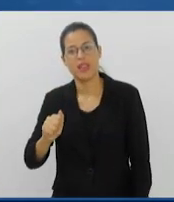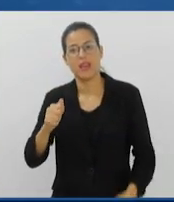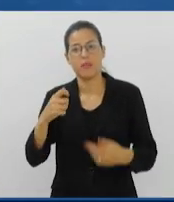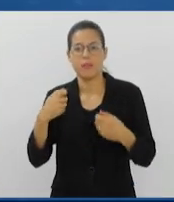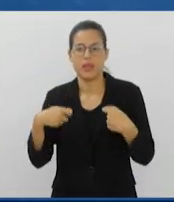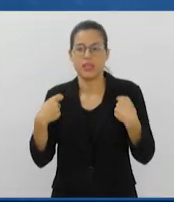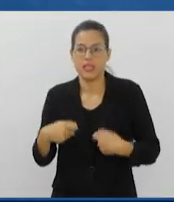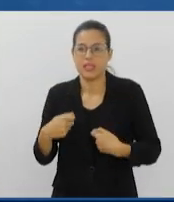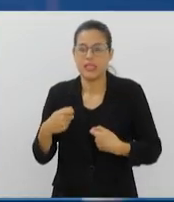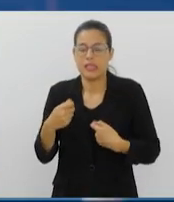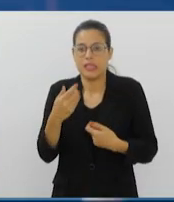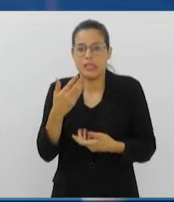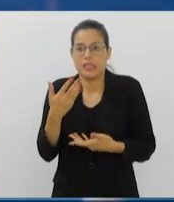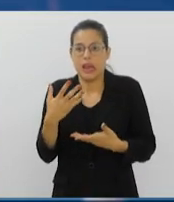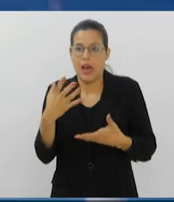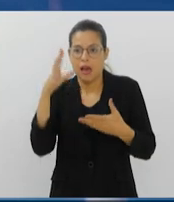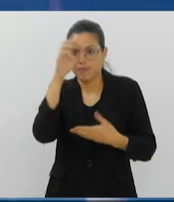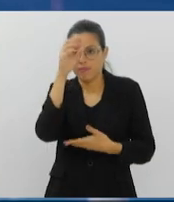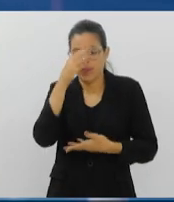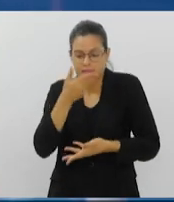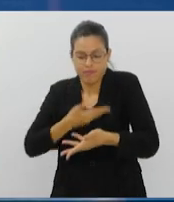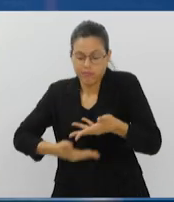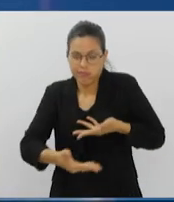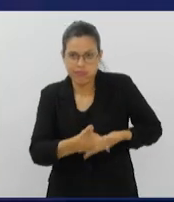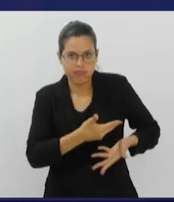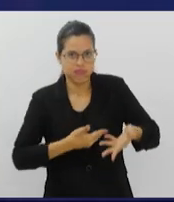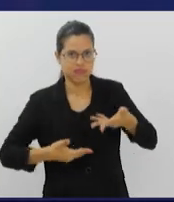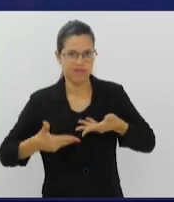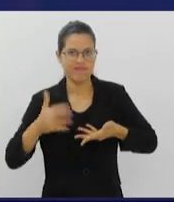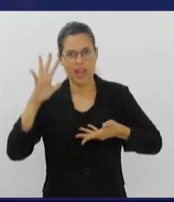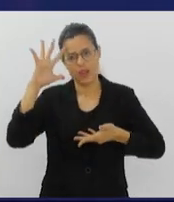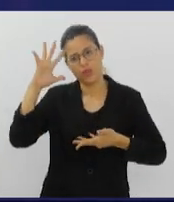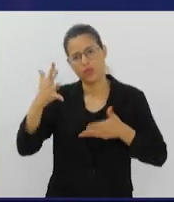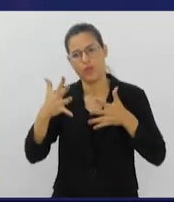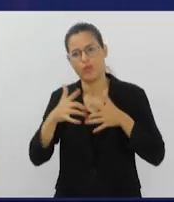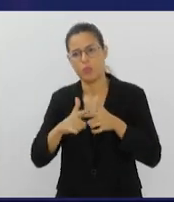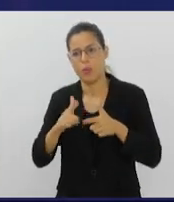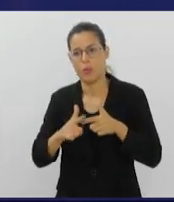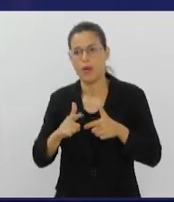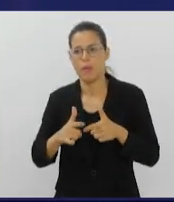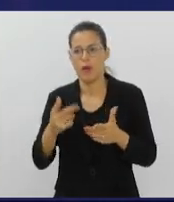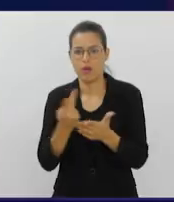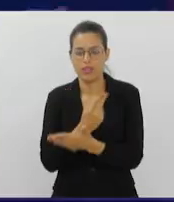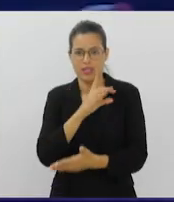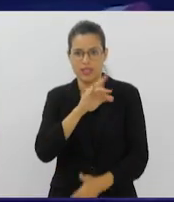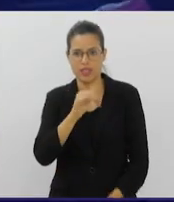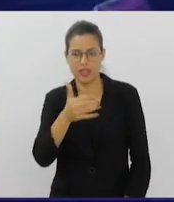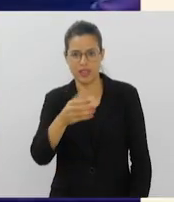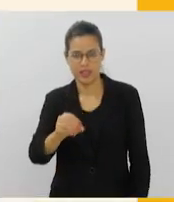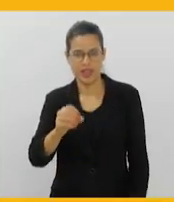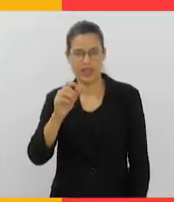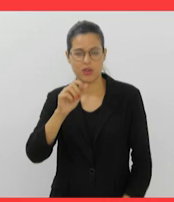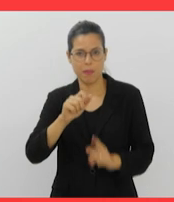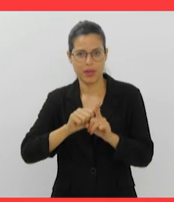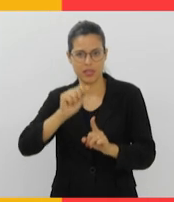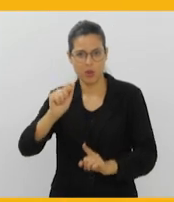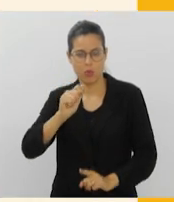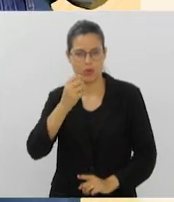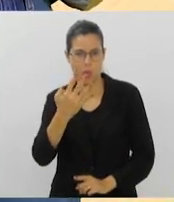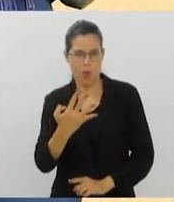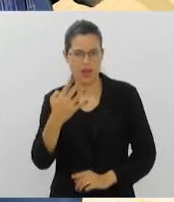vida propõe para a solução natural dos conflitos. O espetáculo acontece no dia 10 de agosto, às 4 horas da tarde.